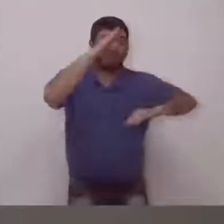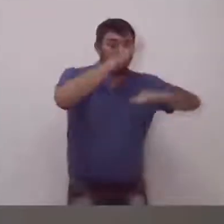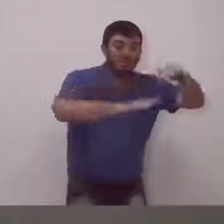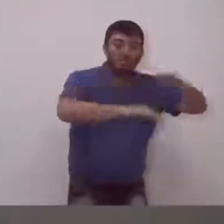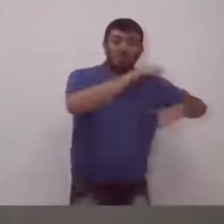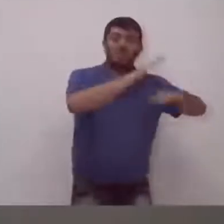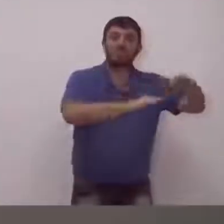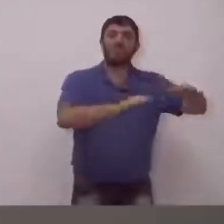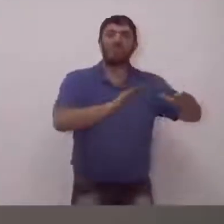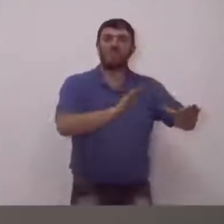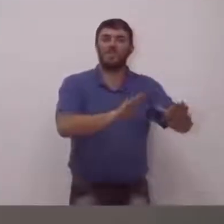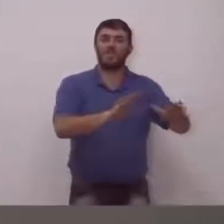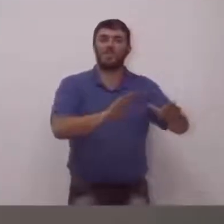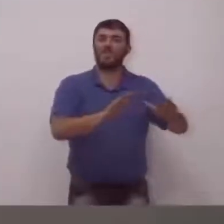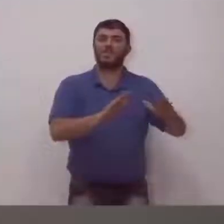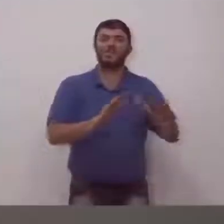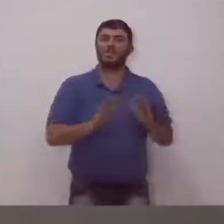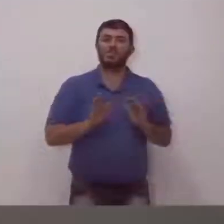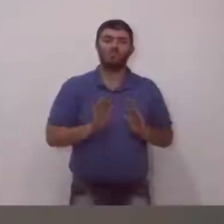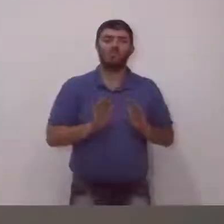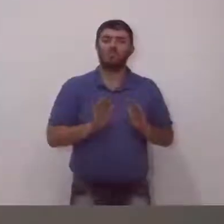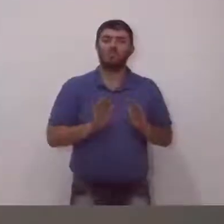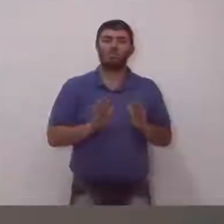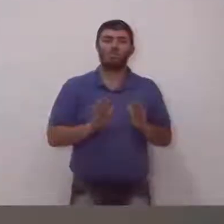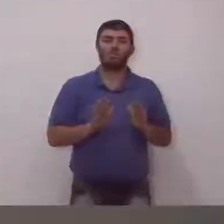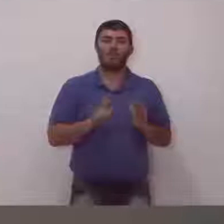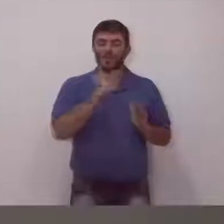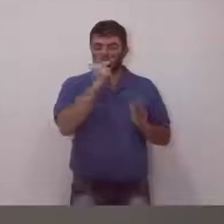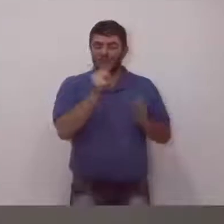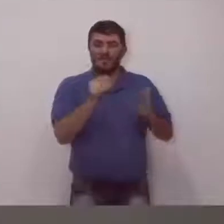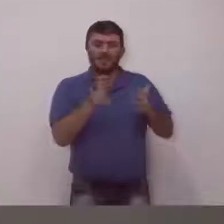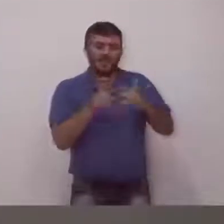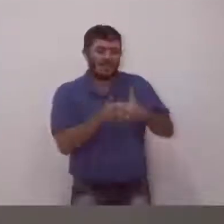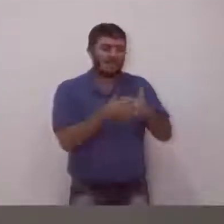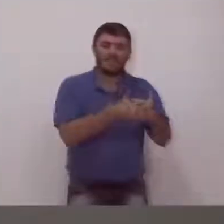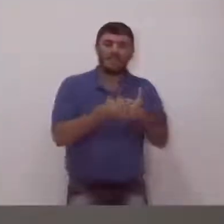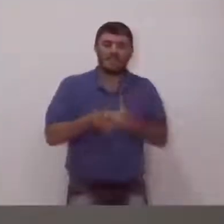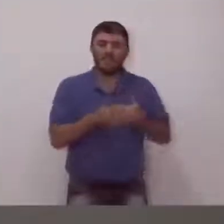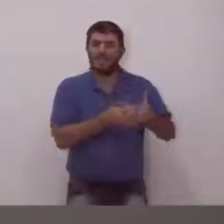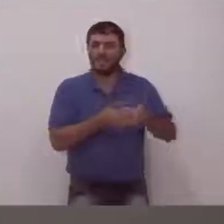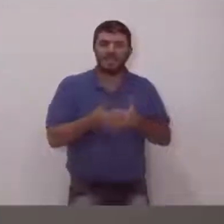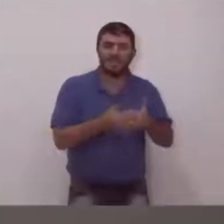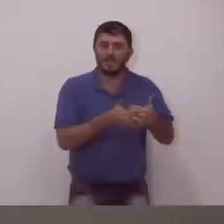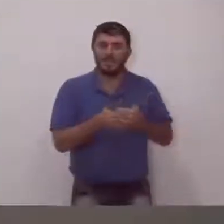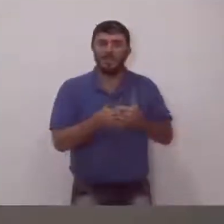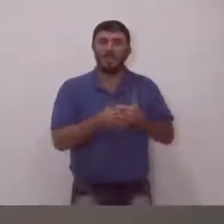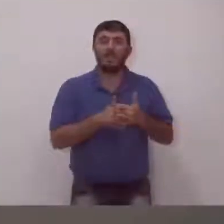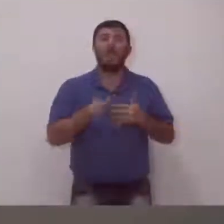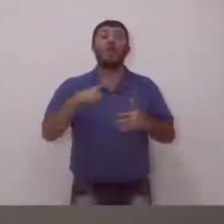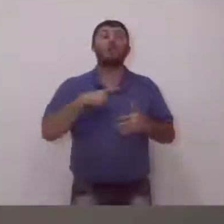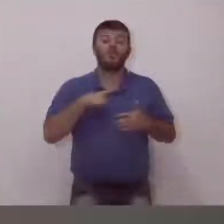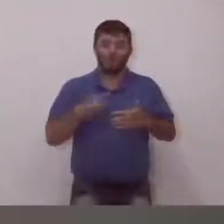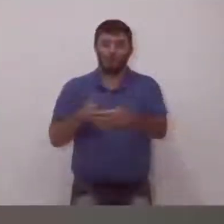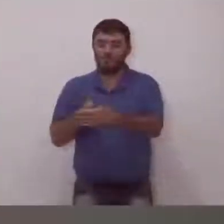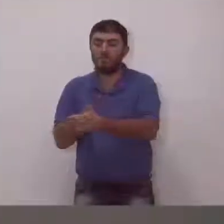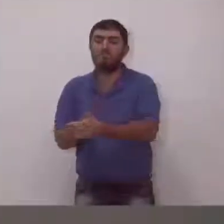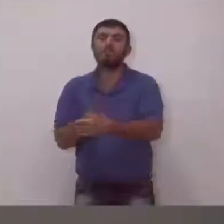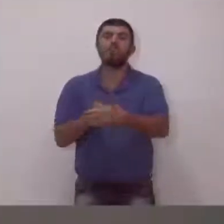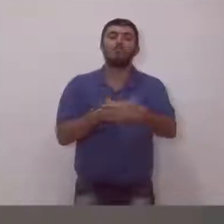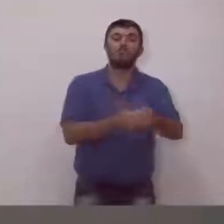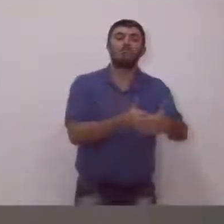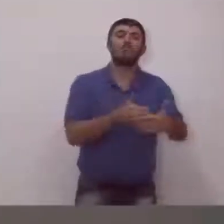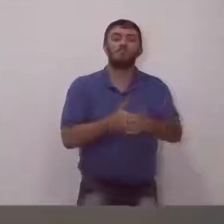realizar e fazer aqui na casa, então tem essa discussão. Qual o seu limite? Onde você pode chegar?